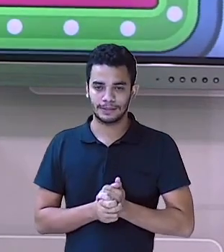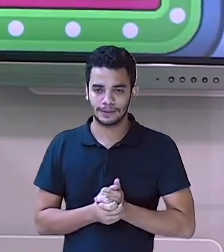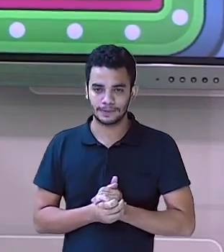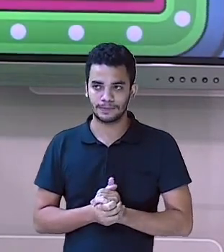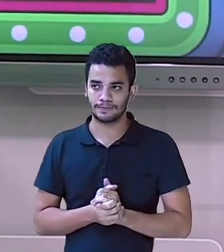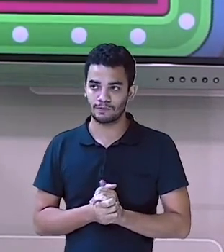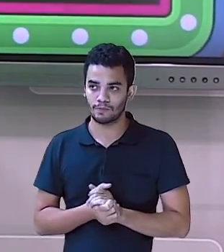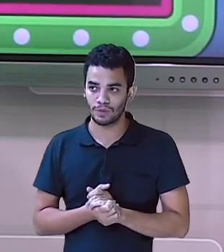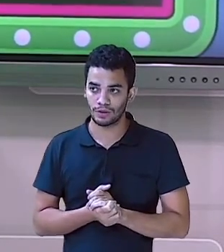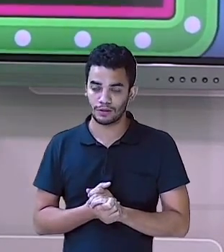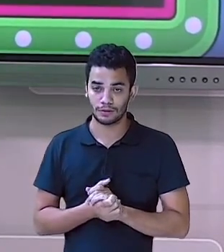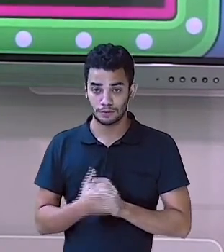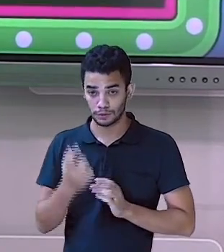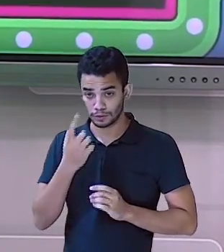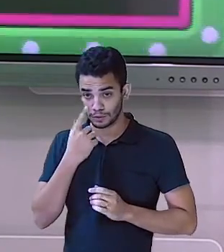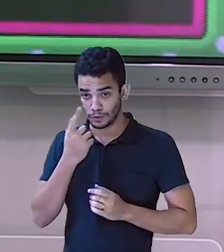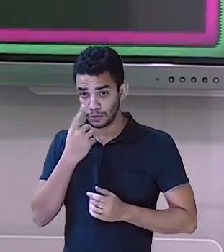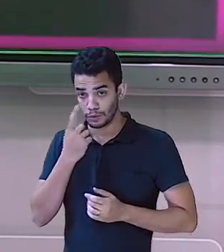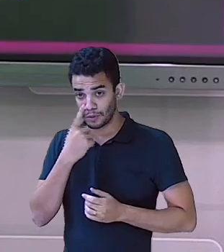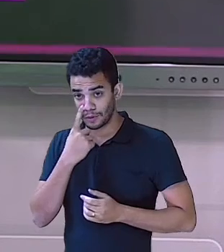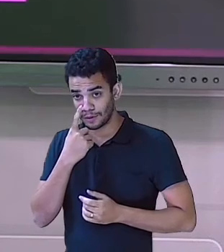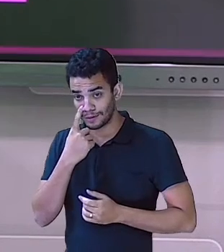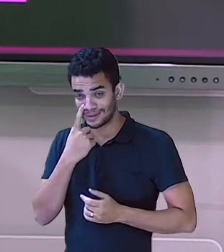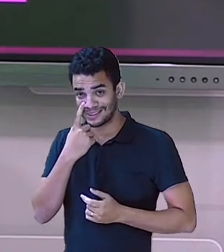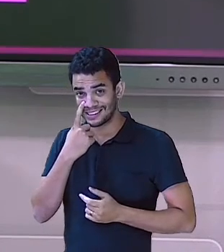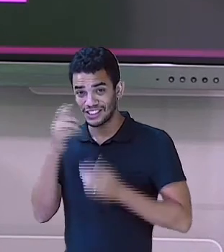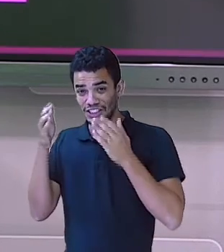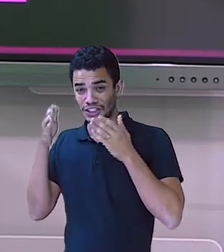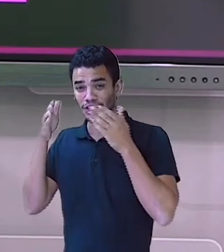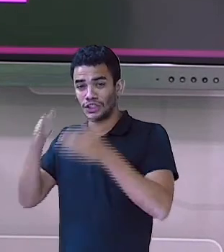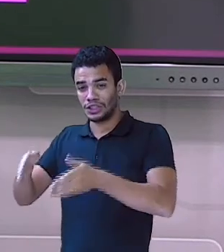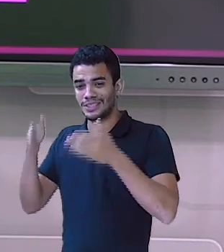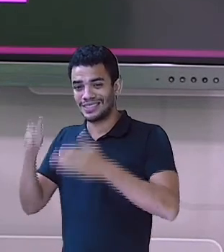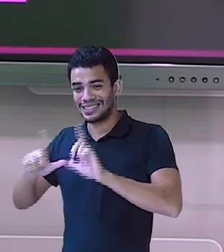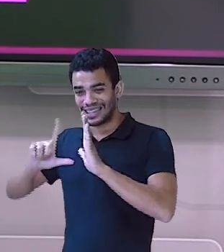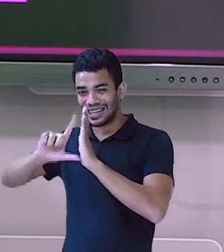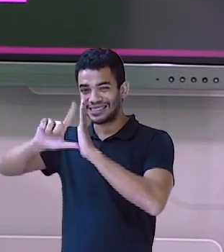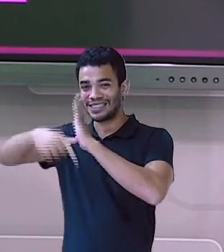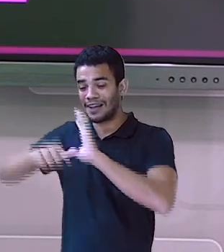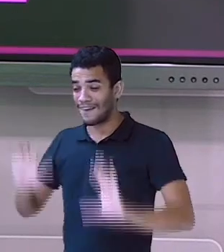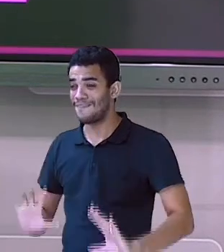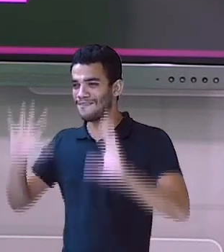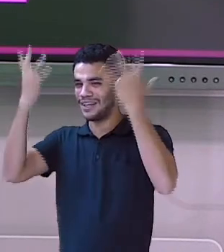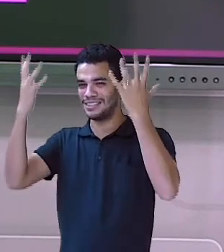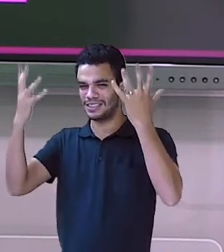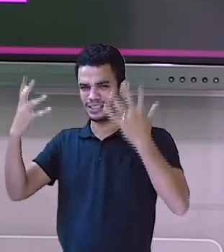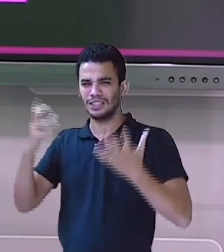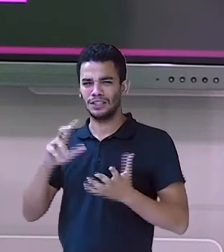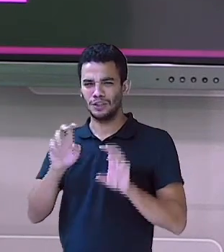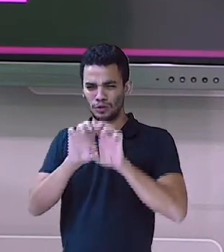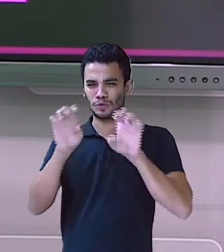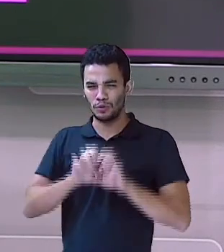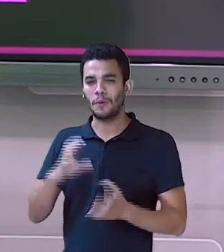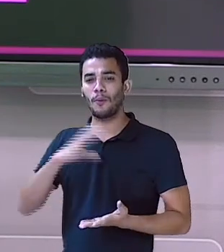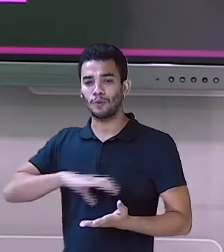Então, preparem-se. Pergunta número um. Cheguei atrasada à festa. Hum, cheguei atrasada.